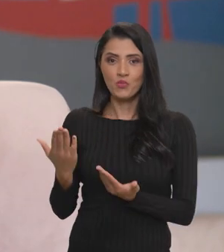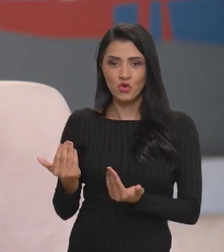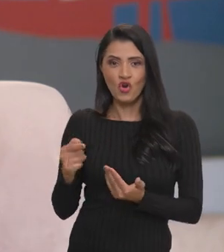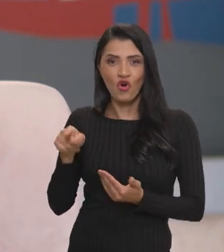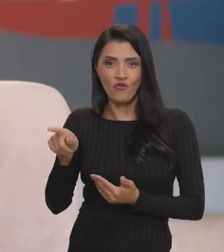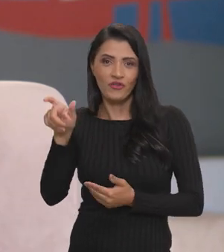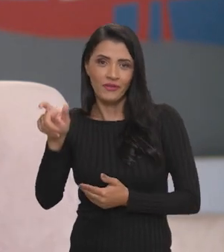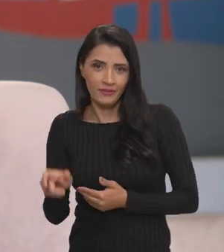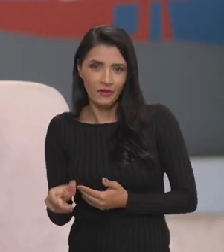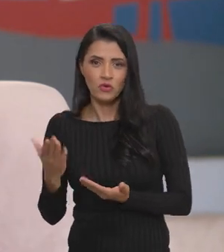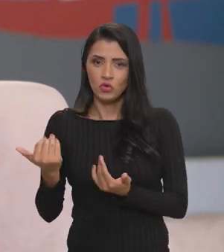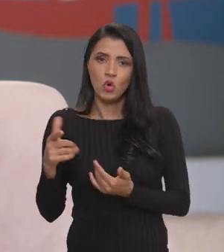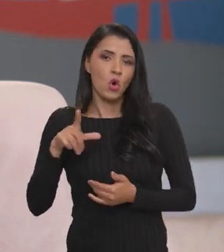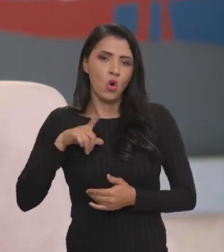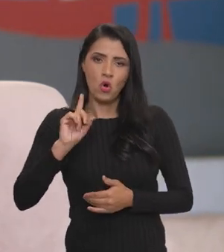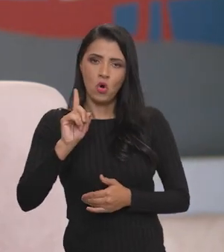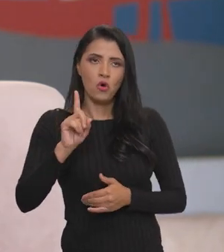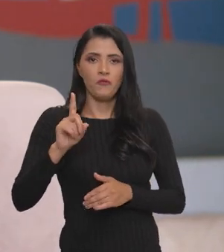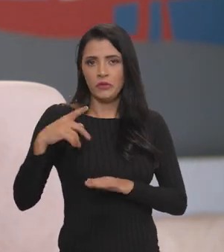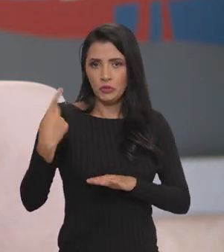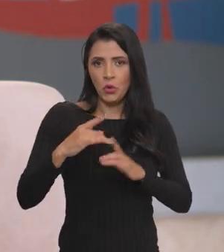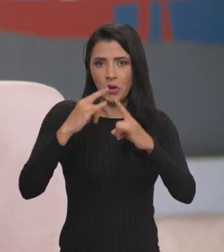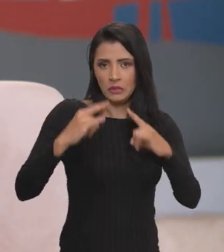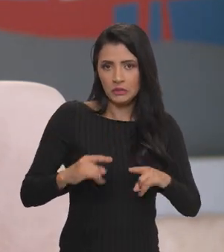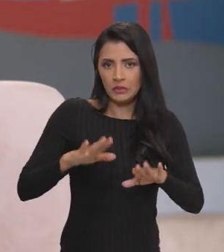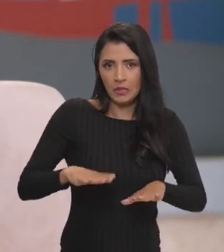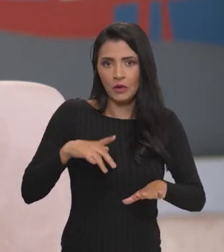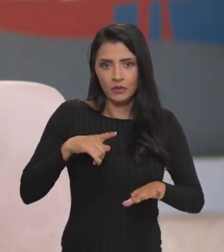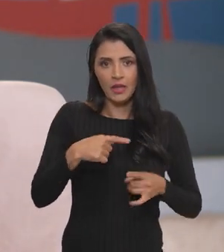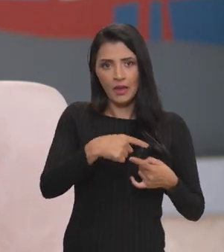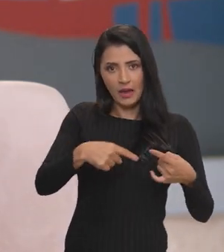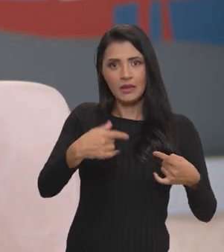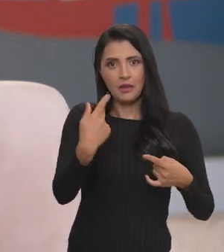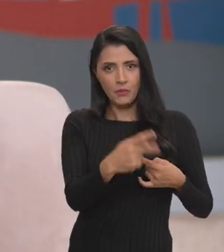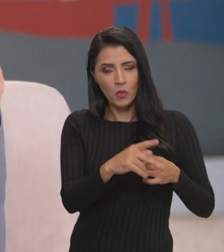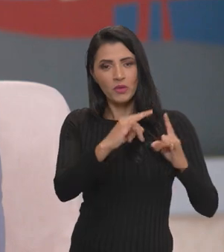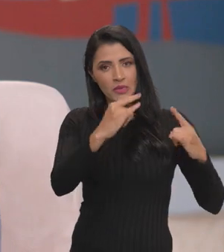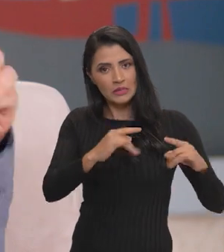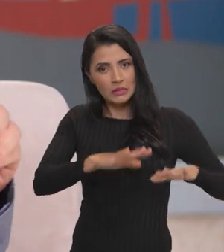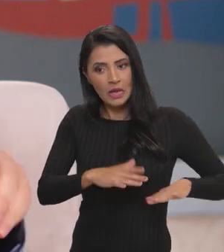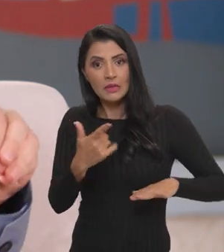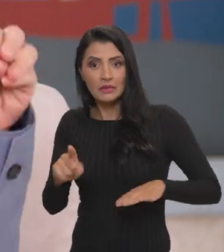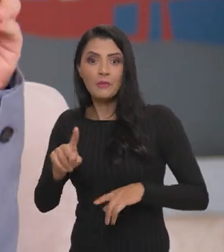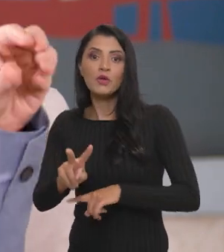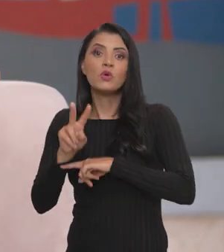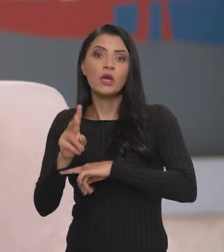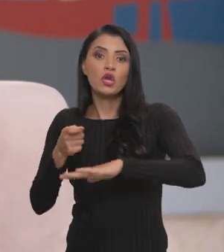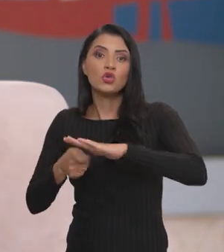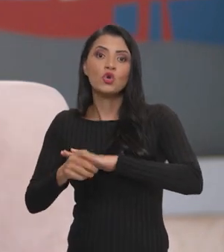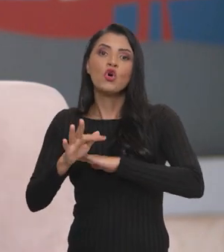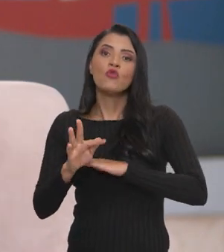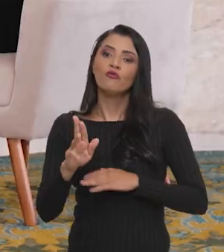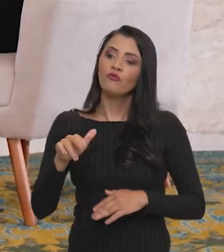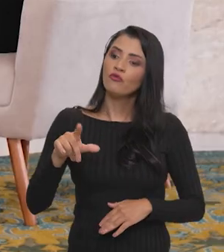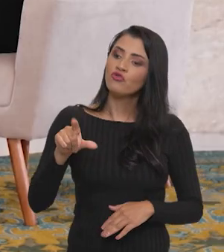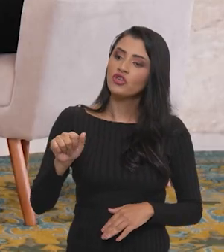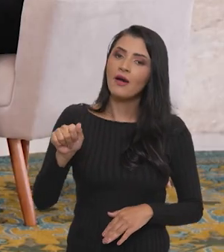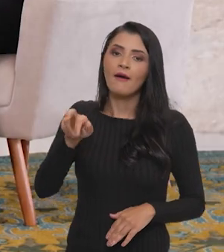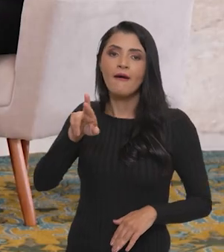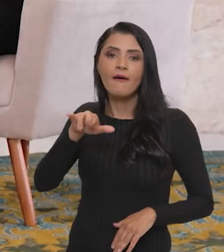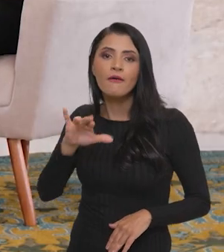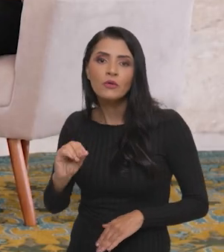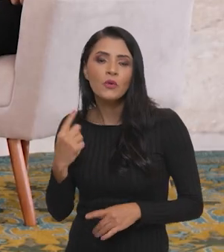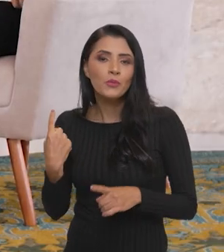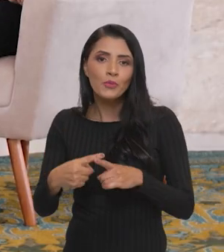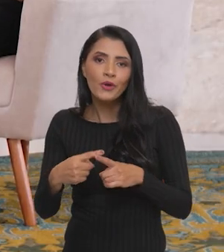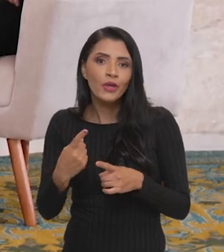jovem. Então, o jovem rural, ele não só do assentado da reforma agrária que passa a ter a sua linha, a gente tem uma linha de financiamento no crédito fundiário. Porque sabe